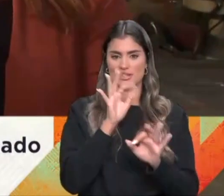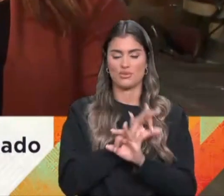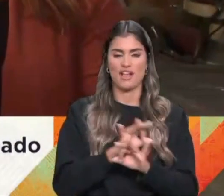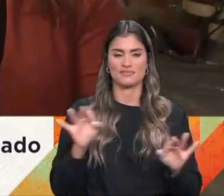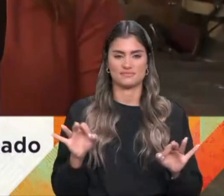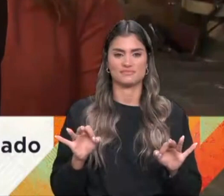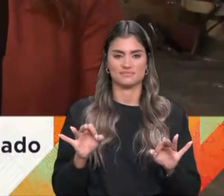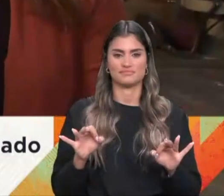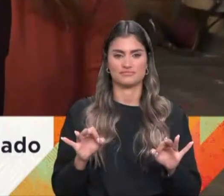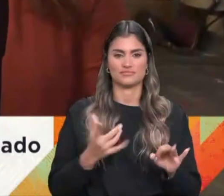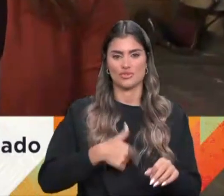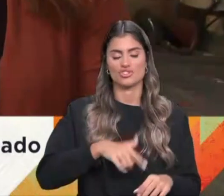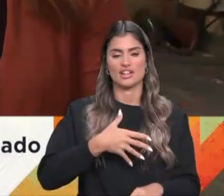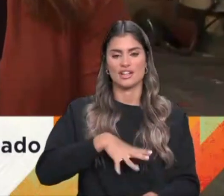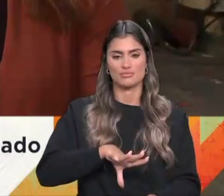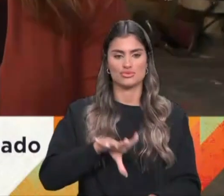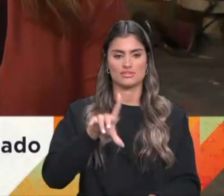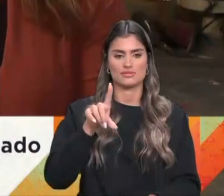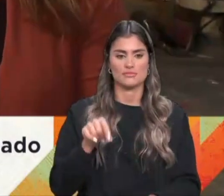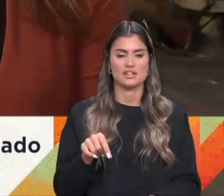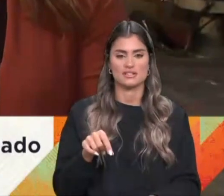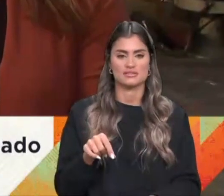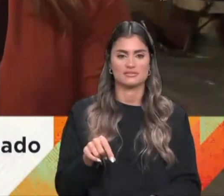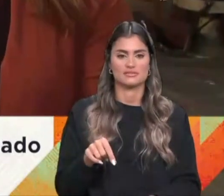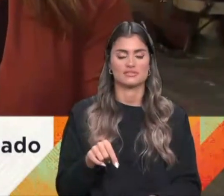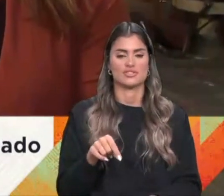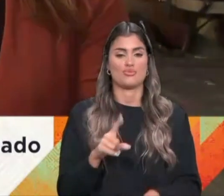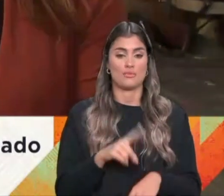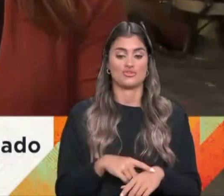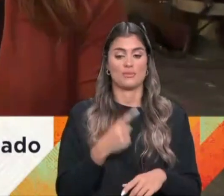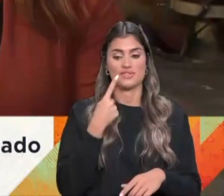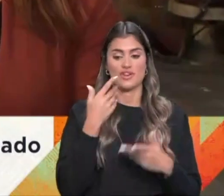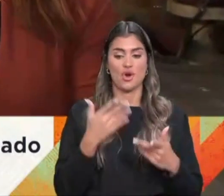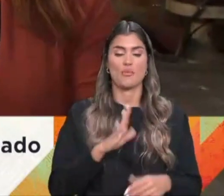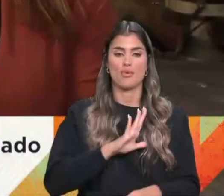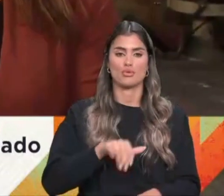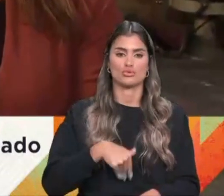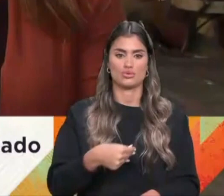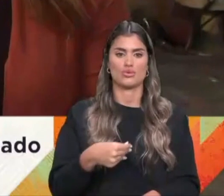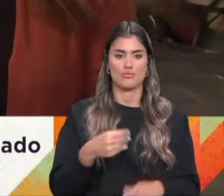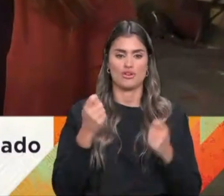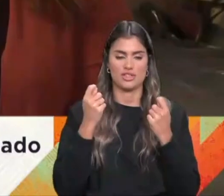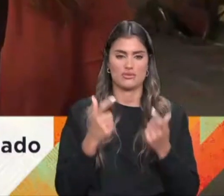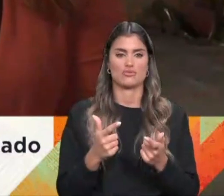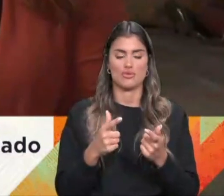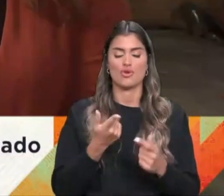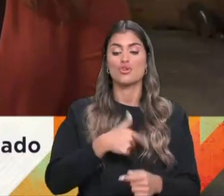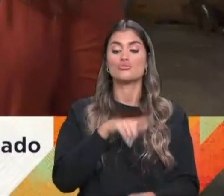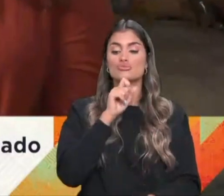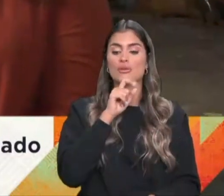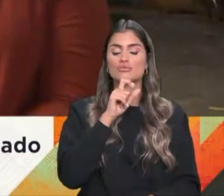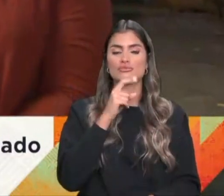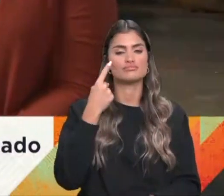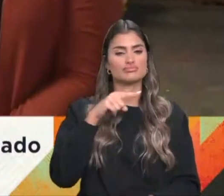Portanto, é isso que nós queremos também, nestes tempos conturbados que estamos a viver no mundo inteiro. Portanto, ter um bocadinho em que possamos ir ver um